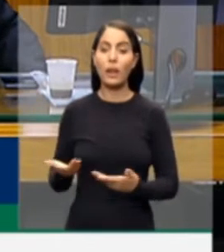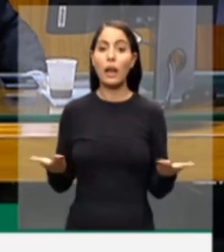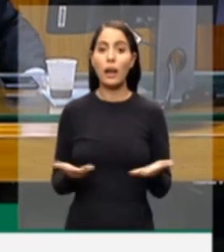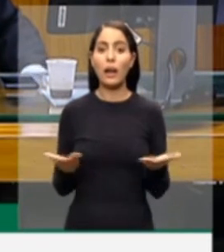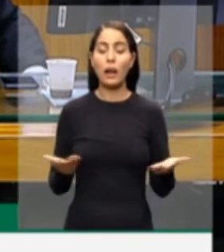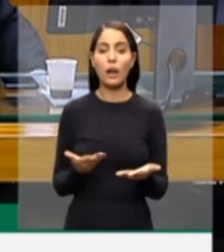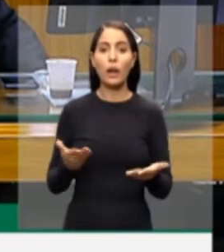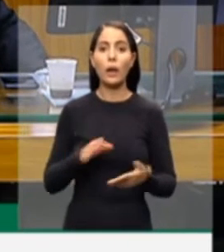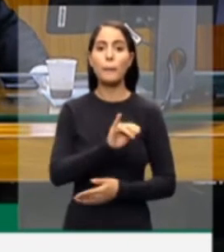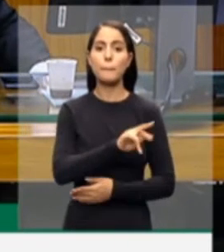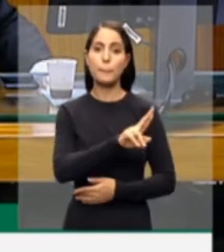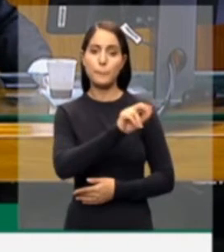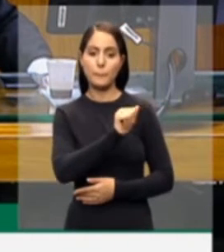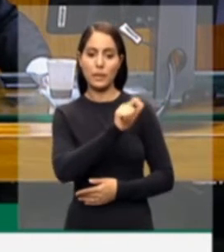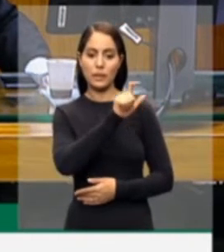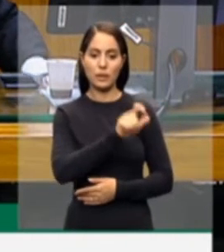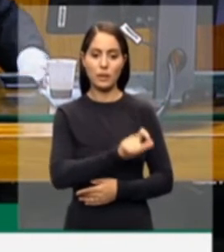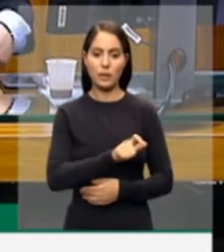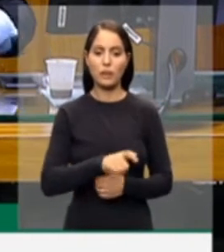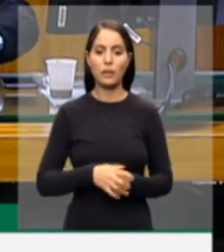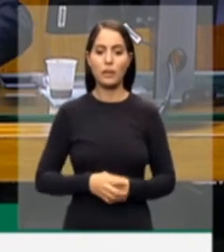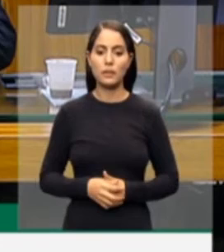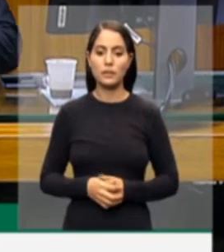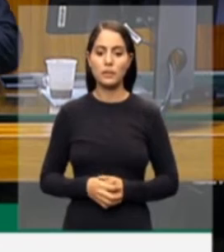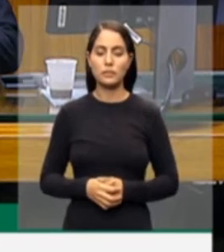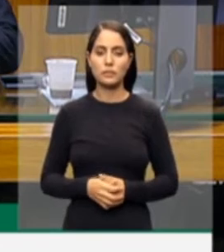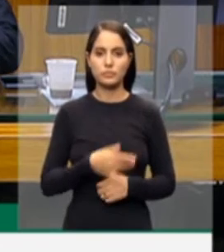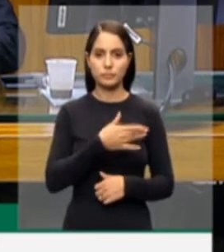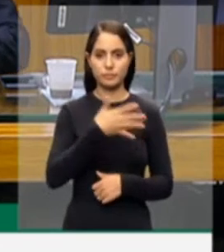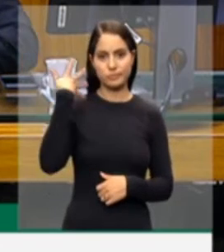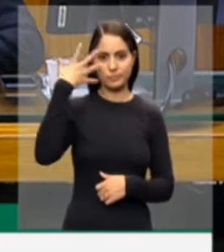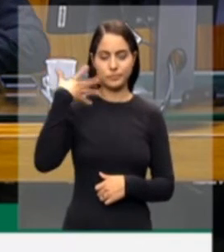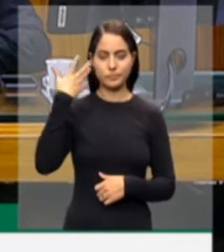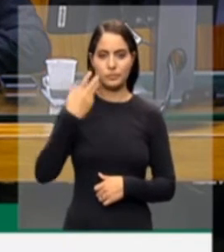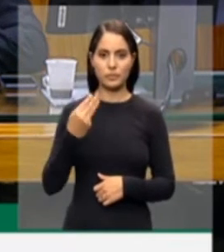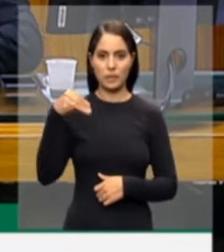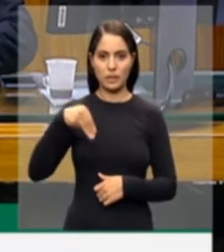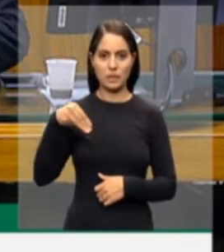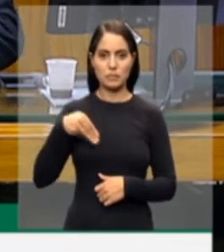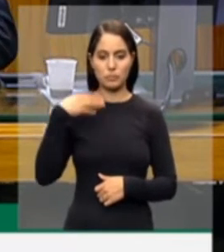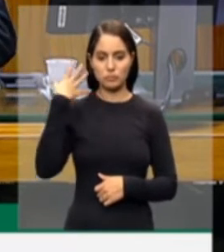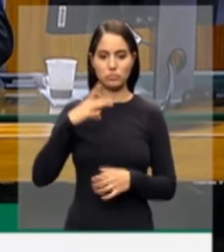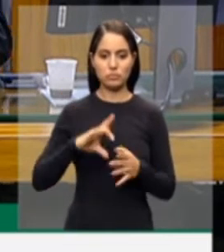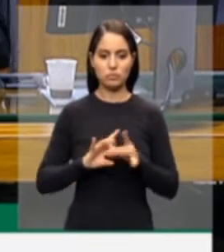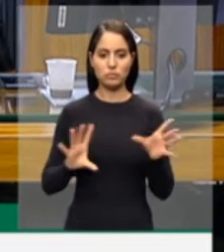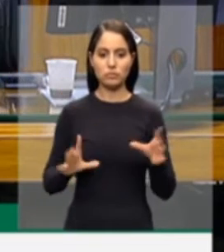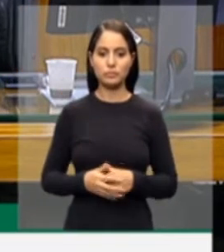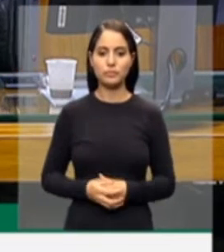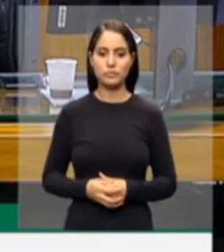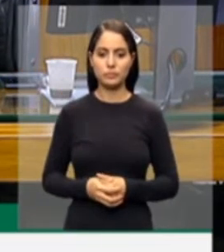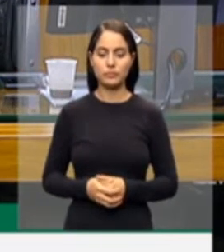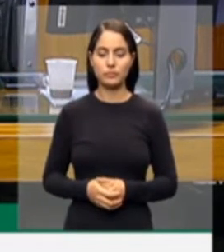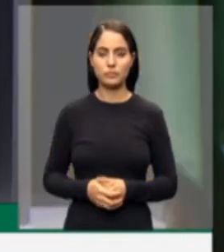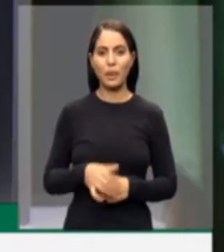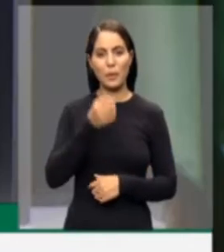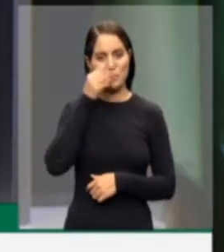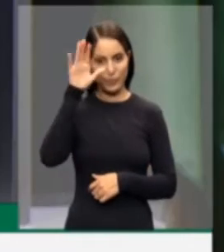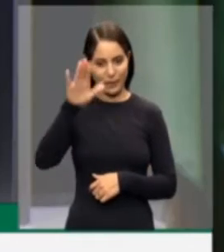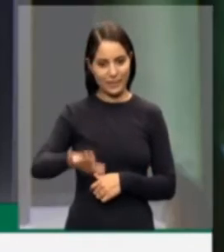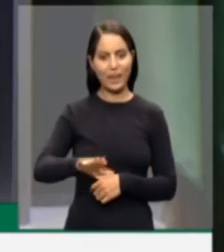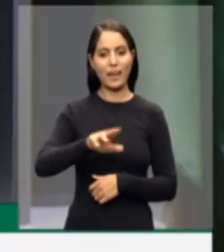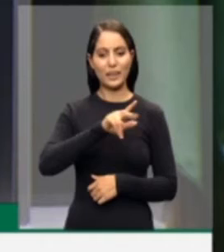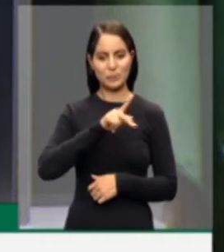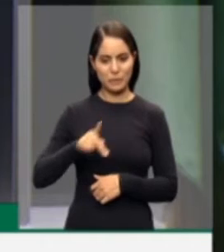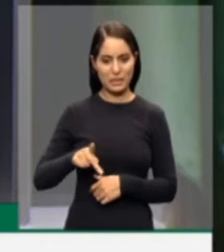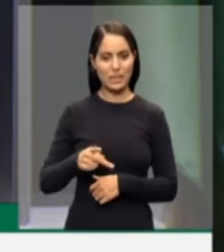Bira do Pindaré, para fazer uso da palavra. Boa tarde. Boa tarde, presidente. Boa tarde